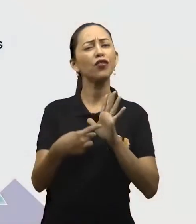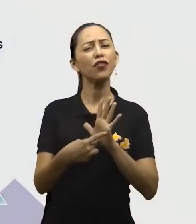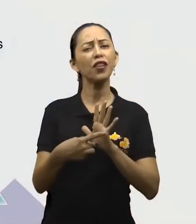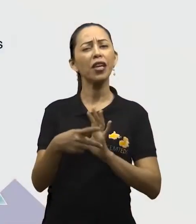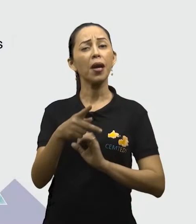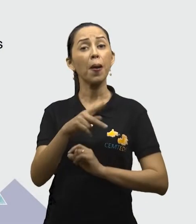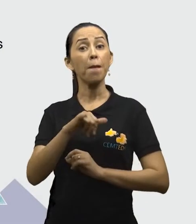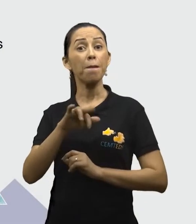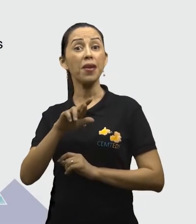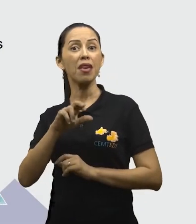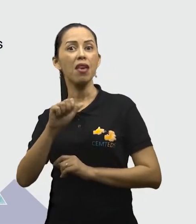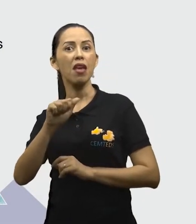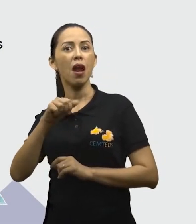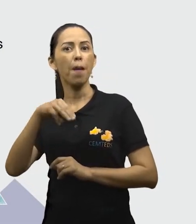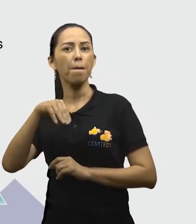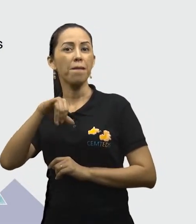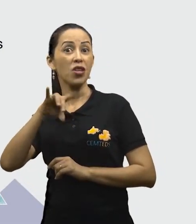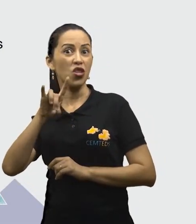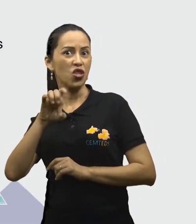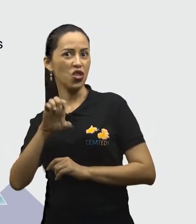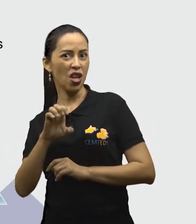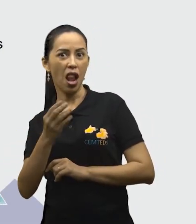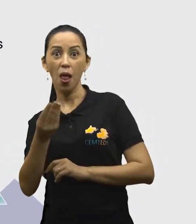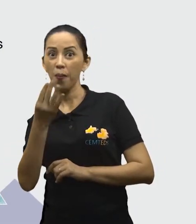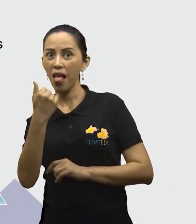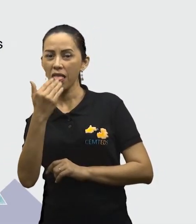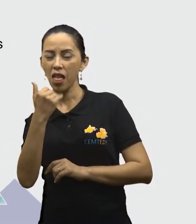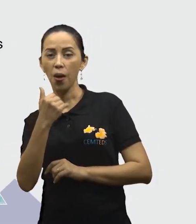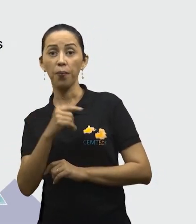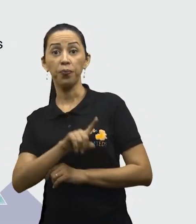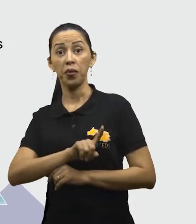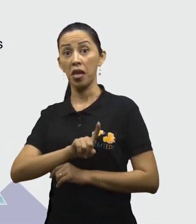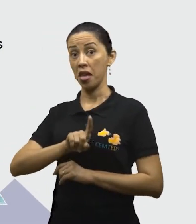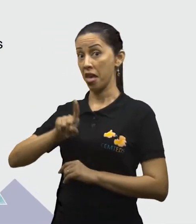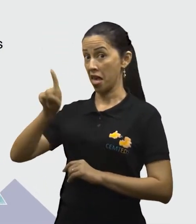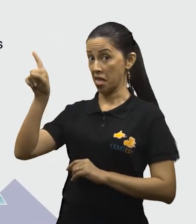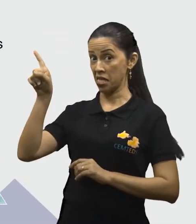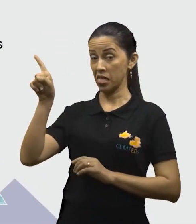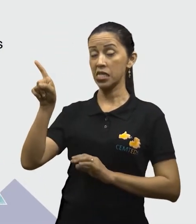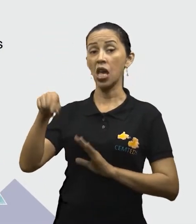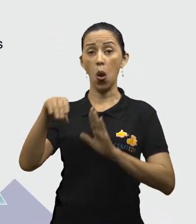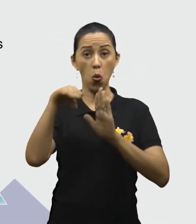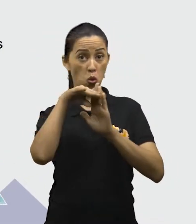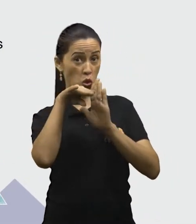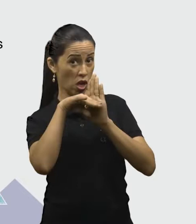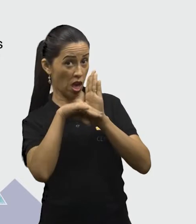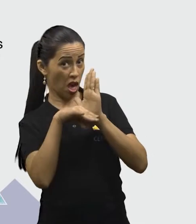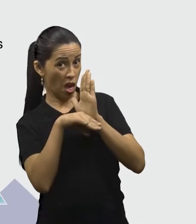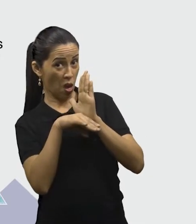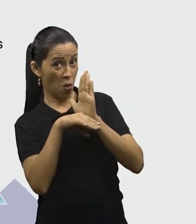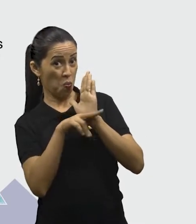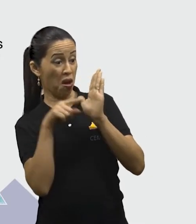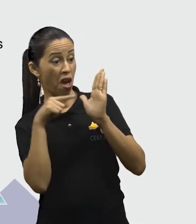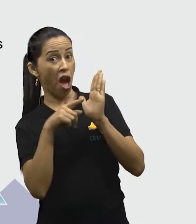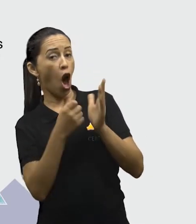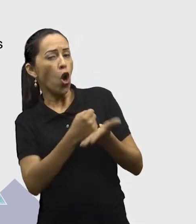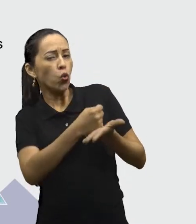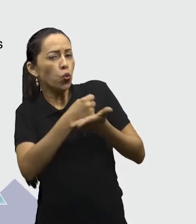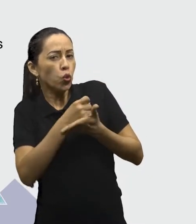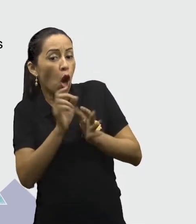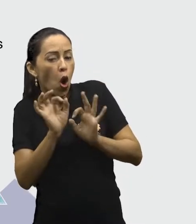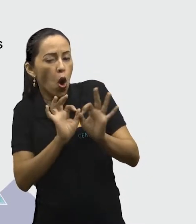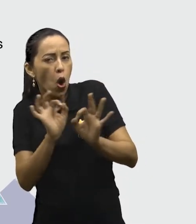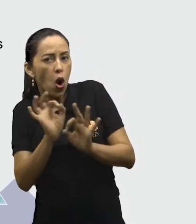pirâmide alimentar é um esquema que vai organizar a nossa alimentação. O que a gente deveria consumir mais